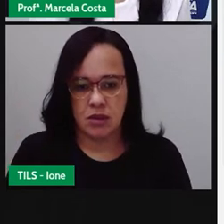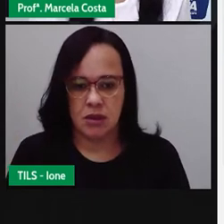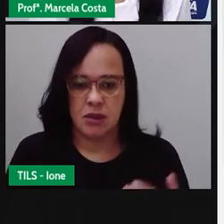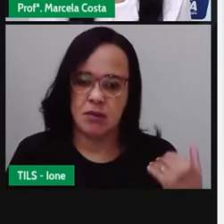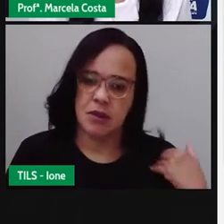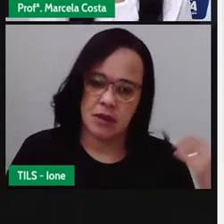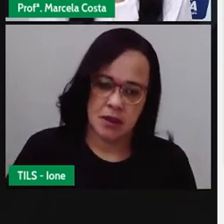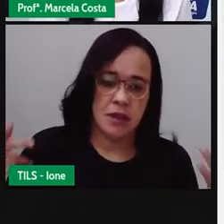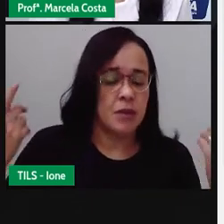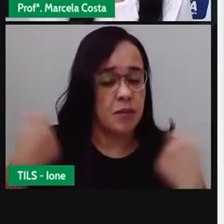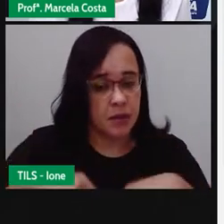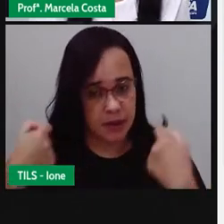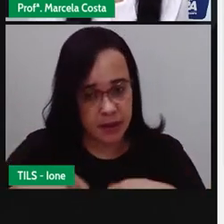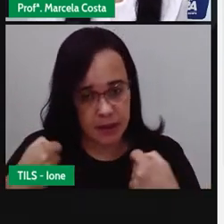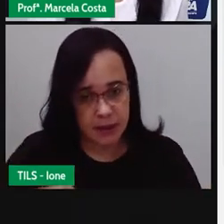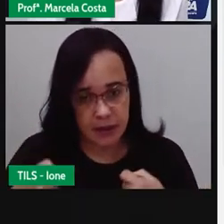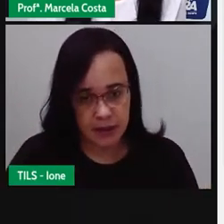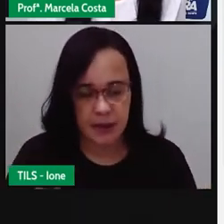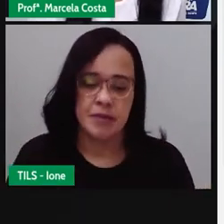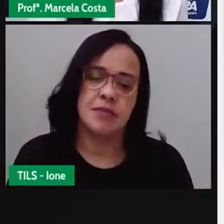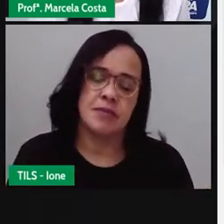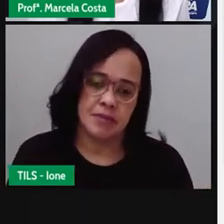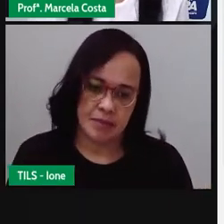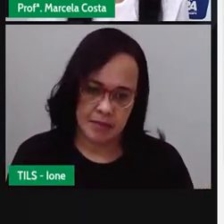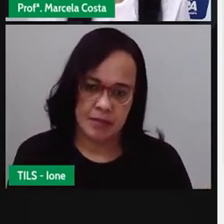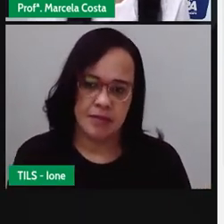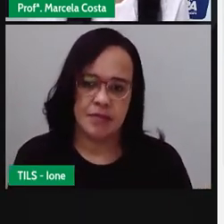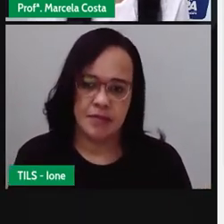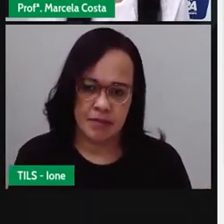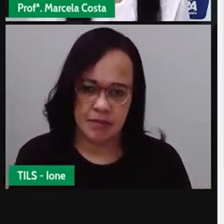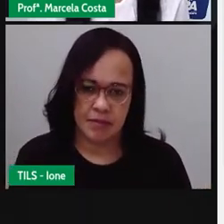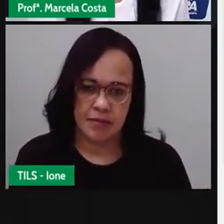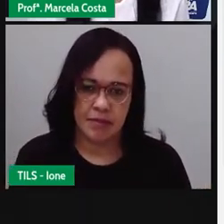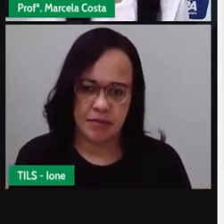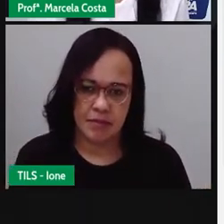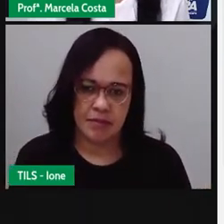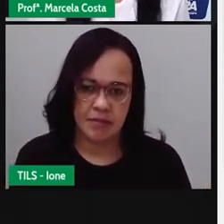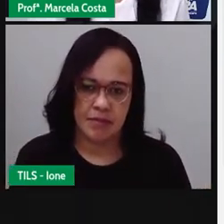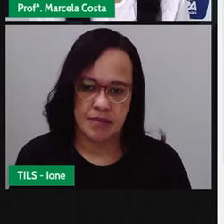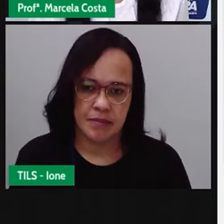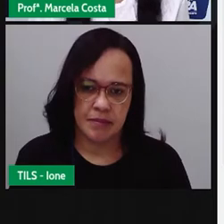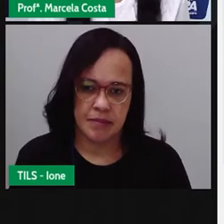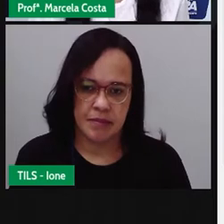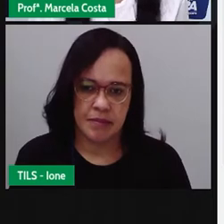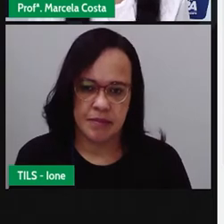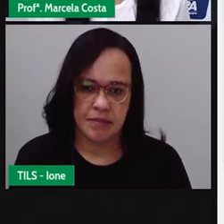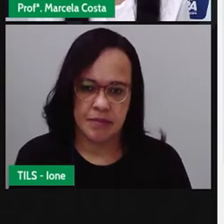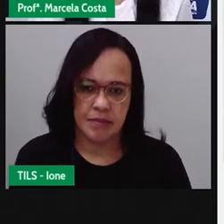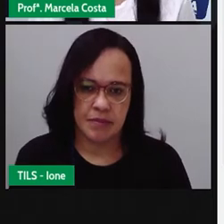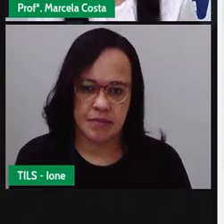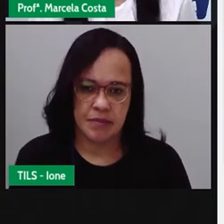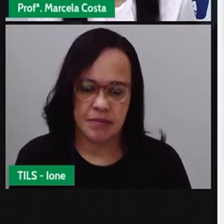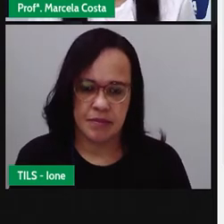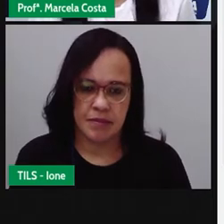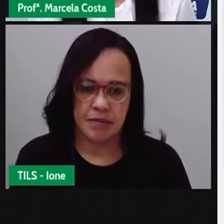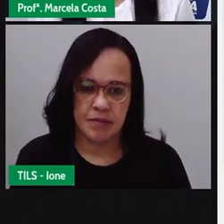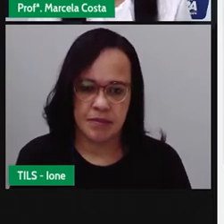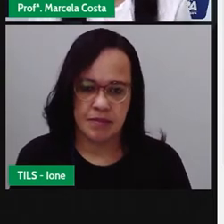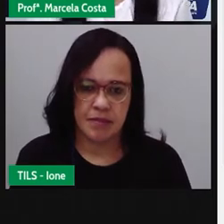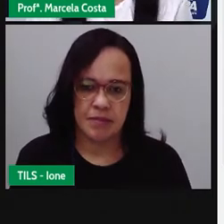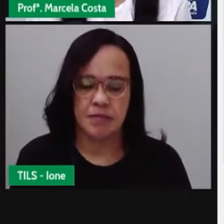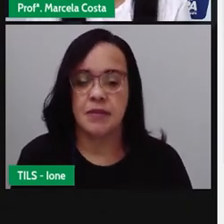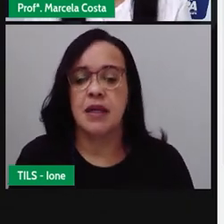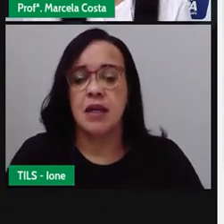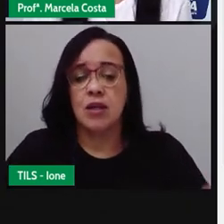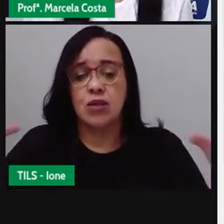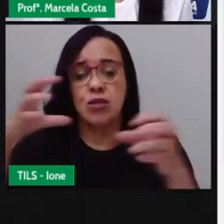esquerda, e não da esquerda para a direita, tá? Vai começar a calcular